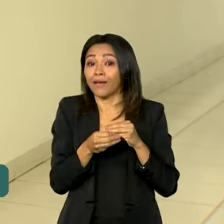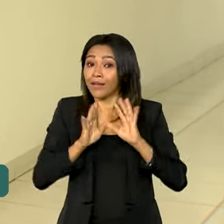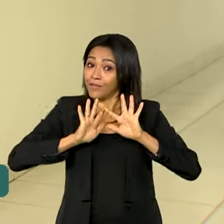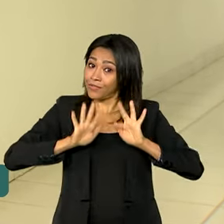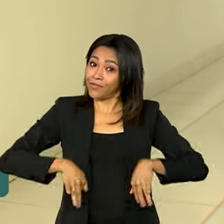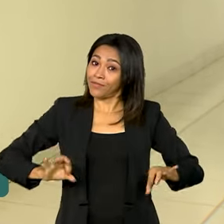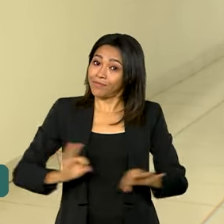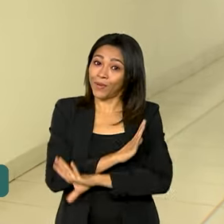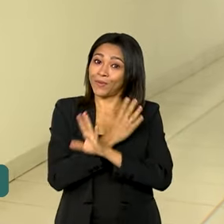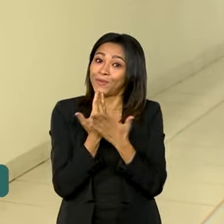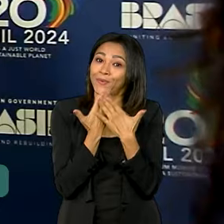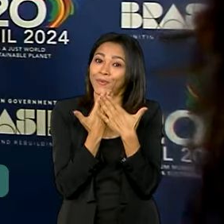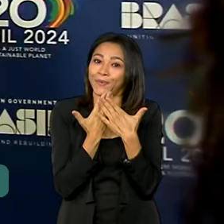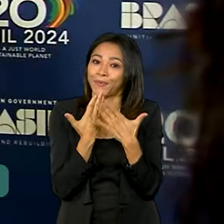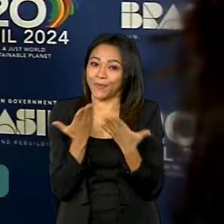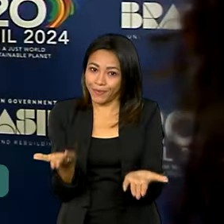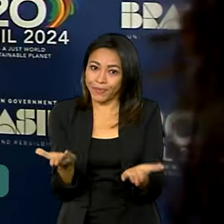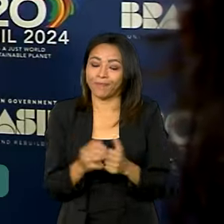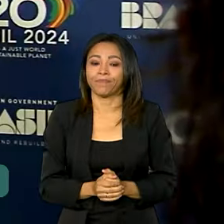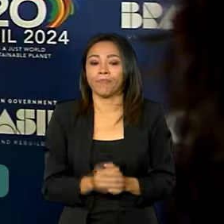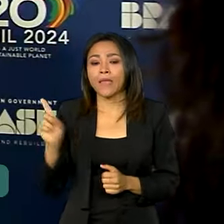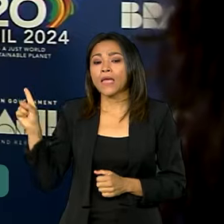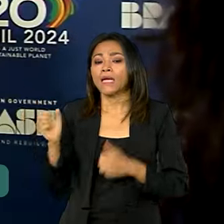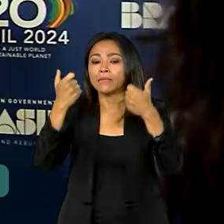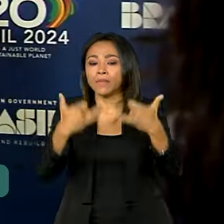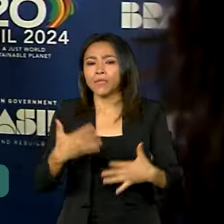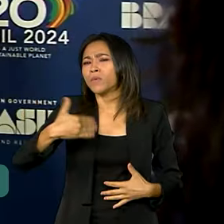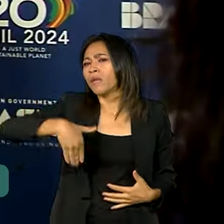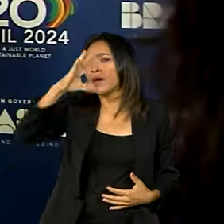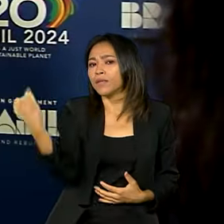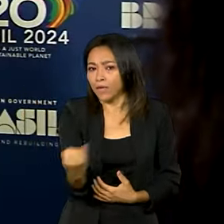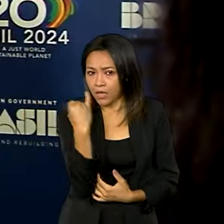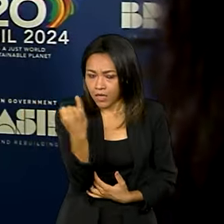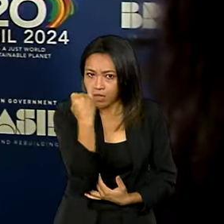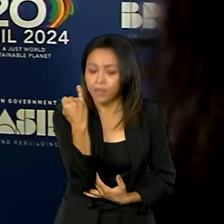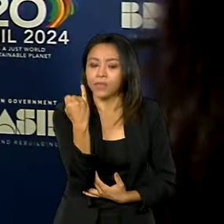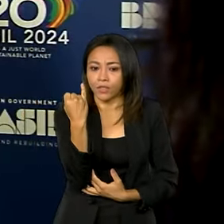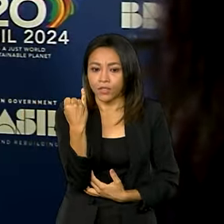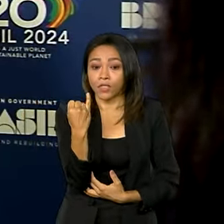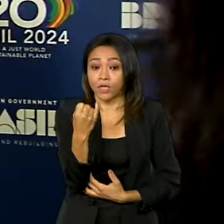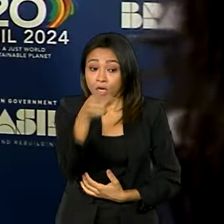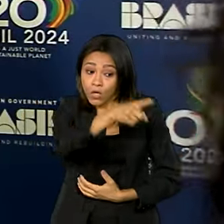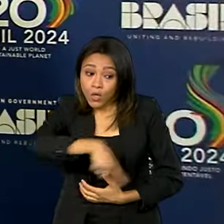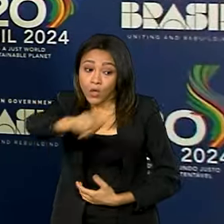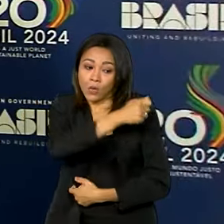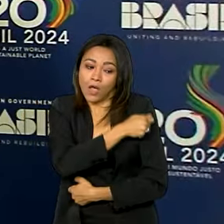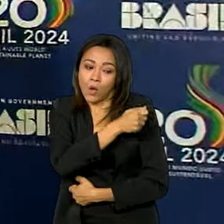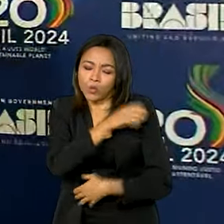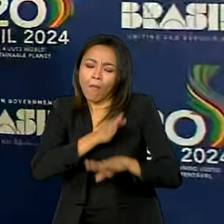dessa etapa de estudos. O que é mais importante é a gente ampliou muito os alunos regularmente